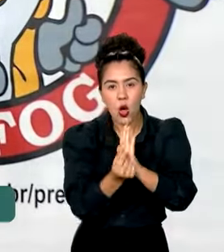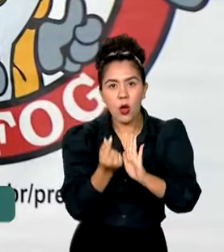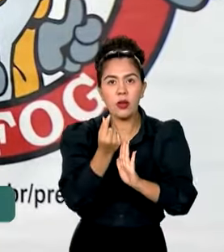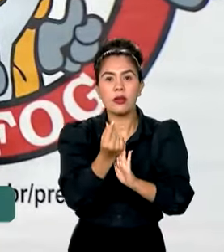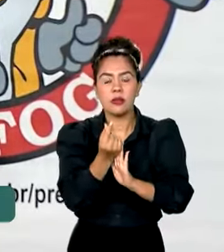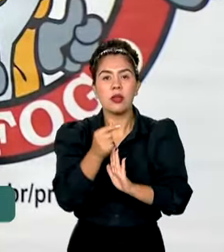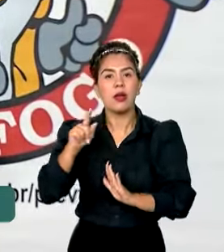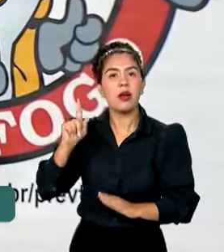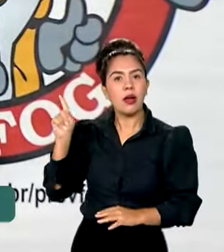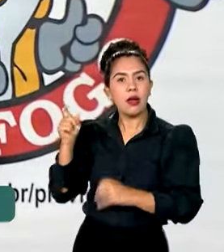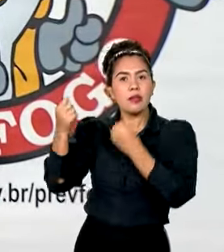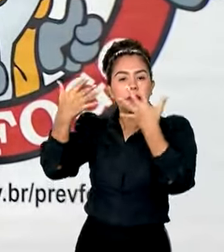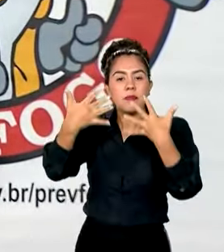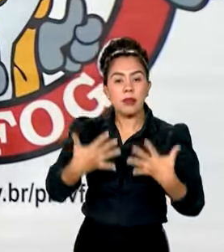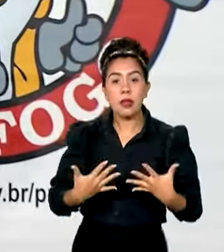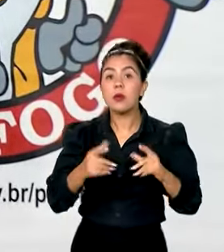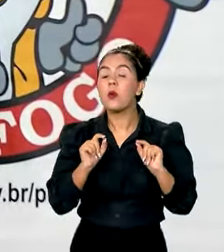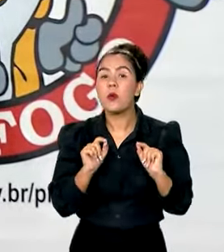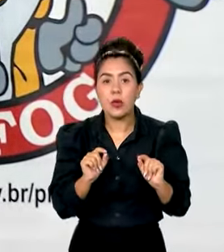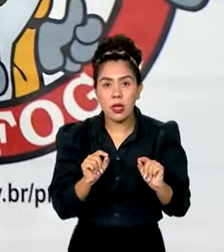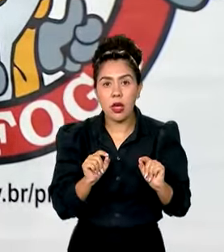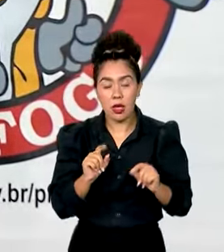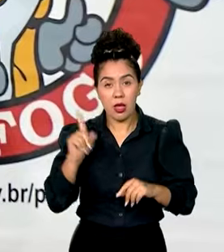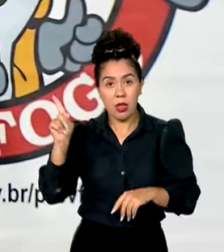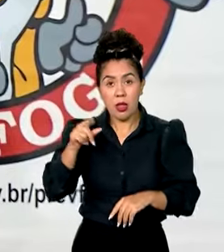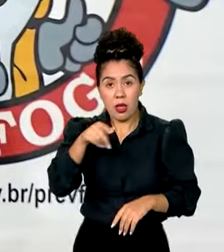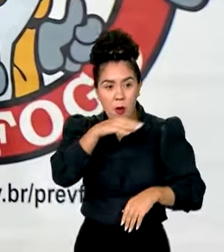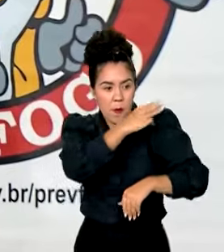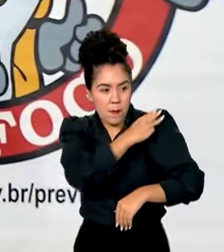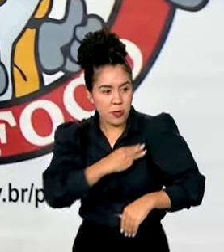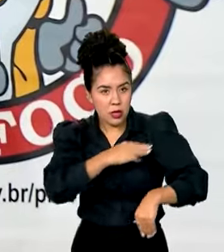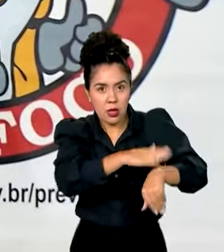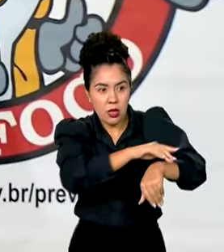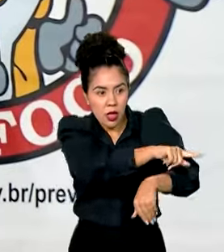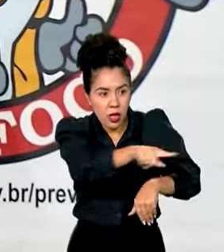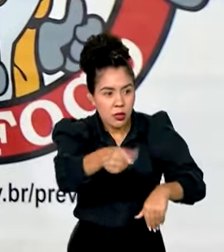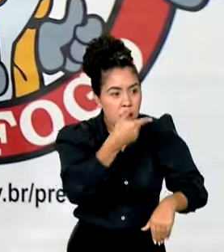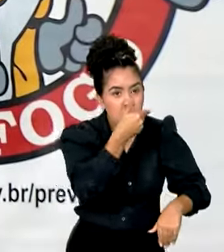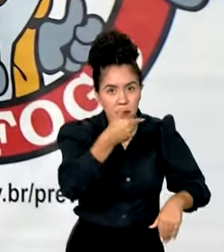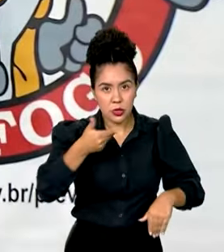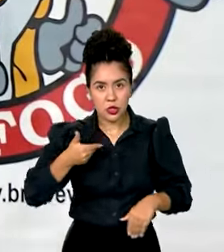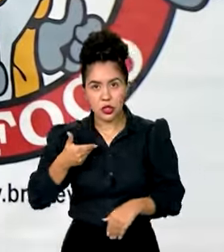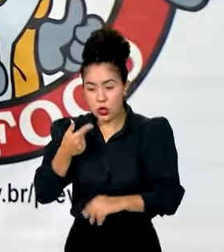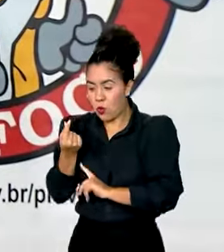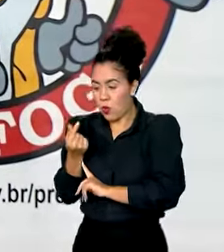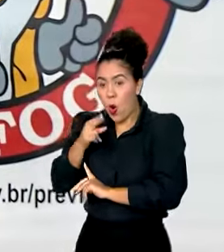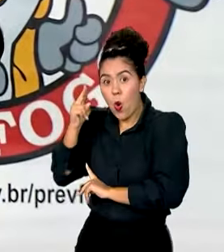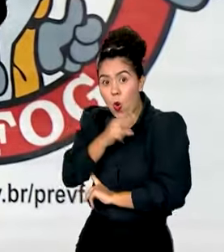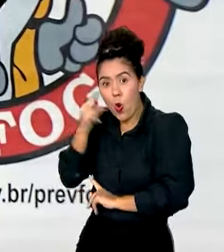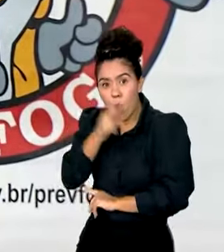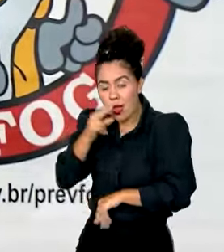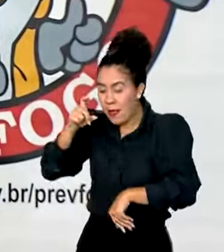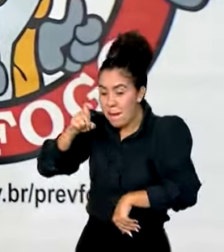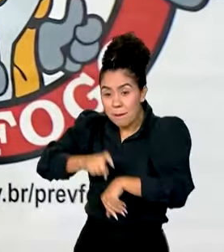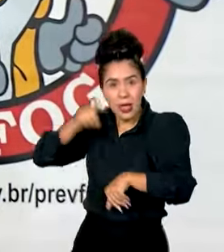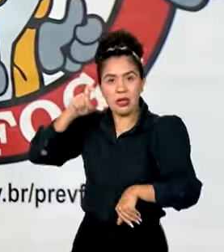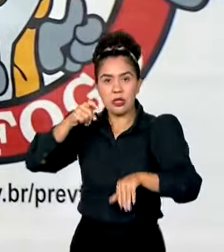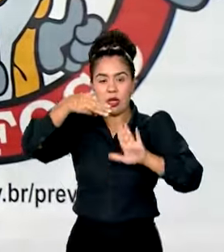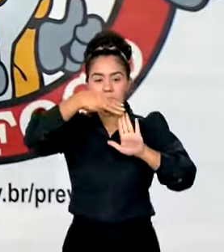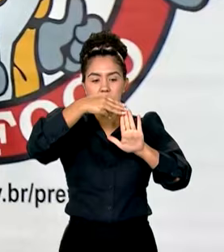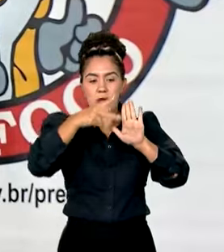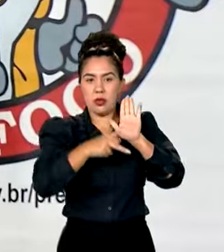Assim que os ministros pediram crédito extraordinário, imediatamente, porque a medida provisória tem efeito